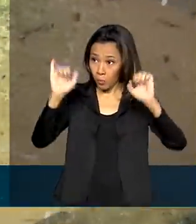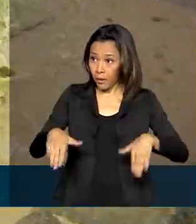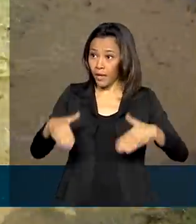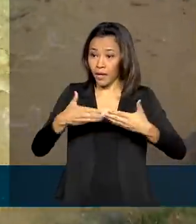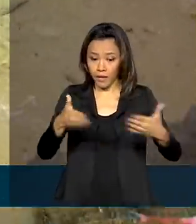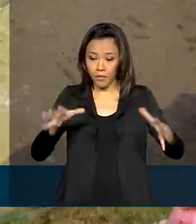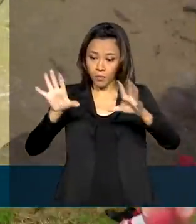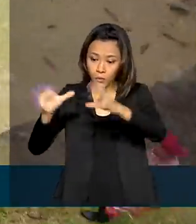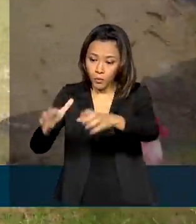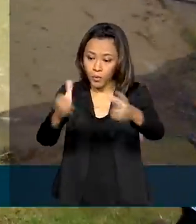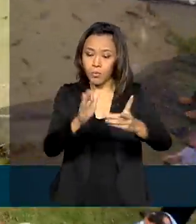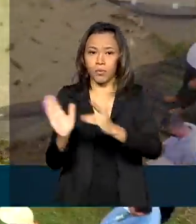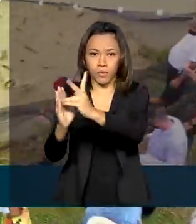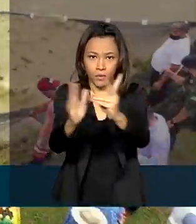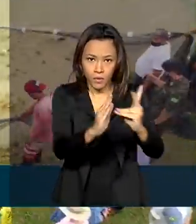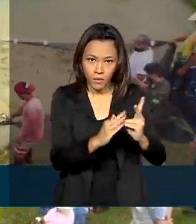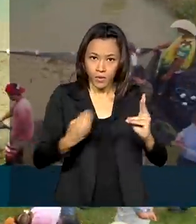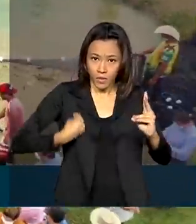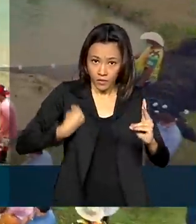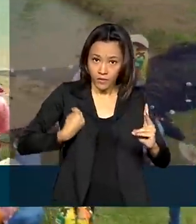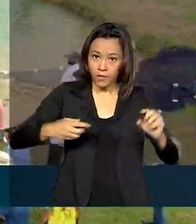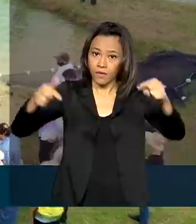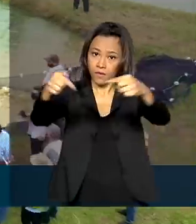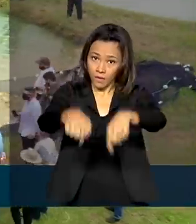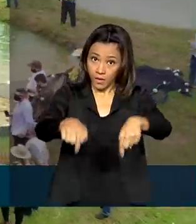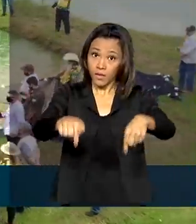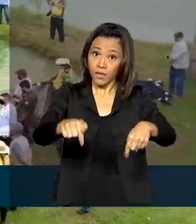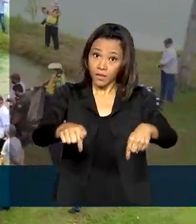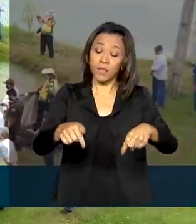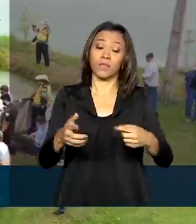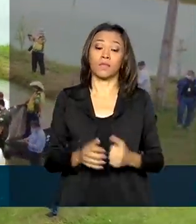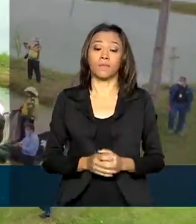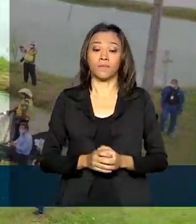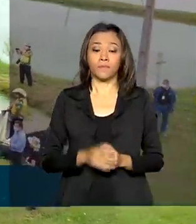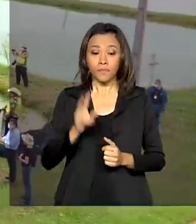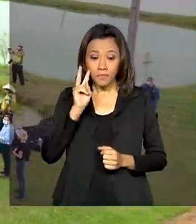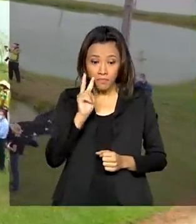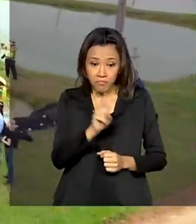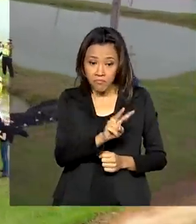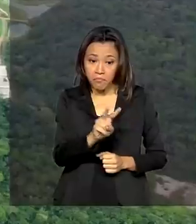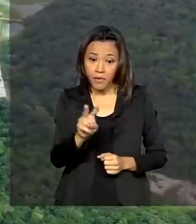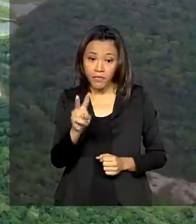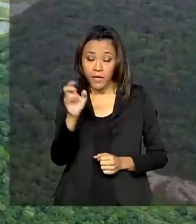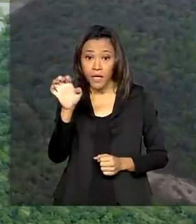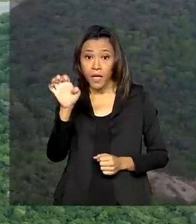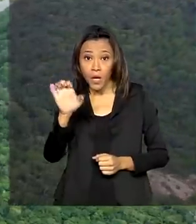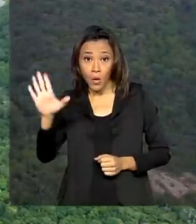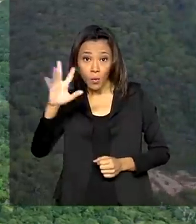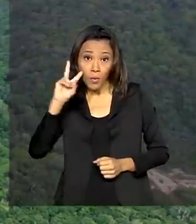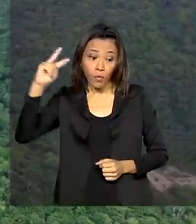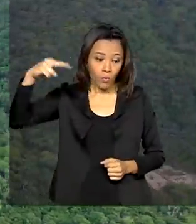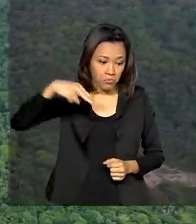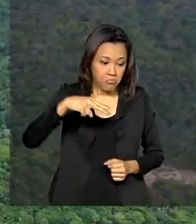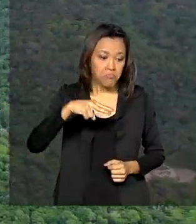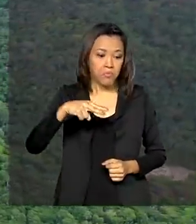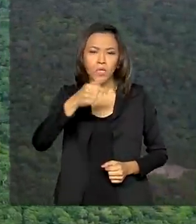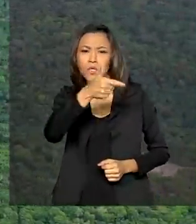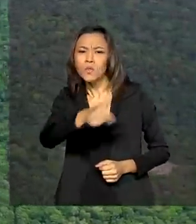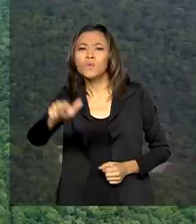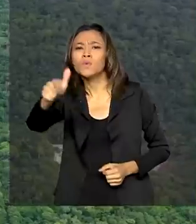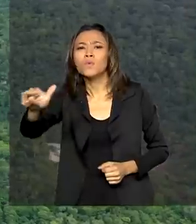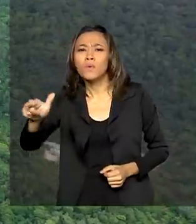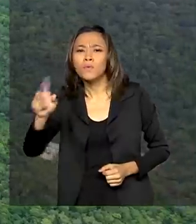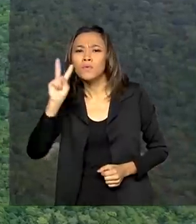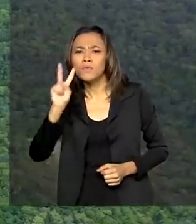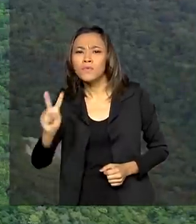comunidades indígenas, esta visita lhe permitiu aos embaixadores de países europeus e a nós, conhecer de